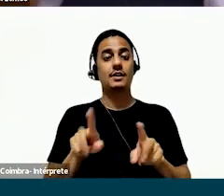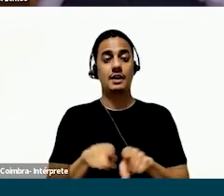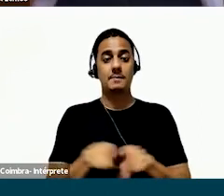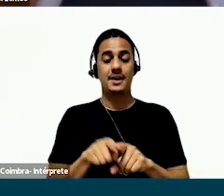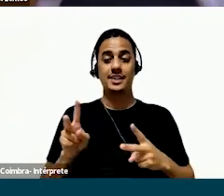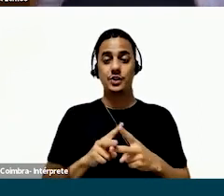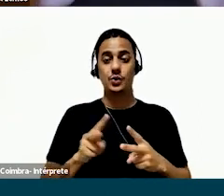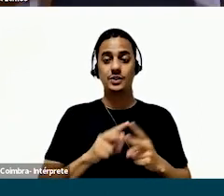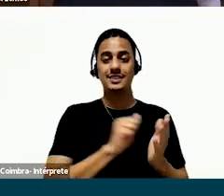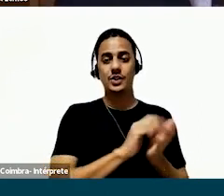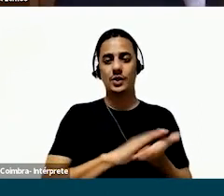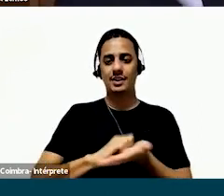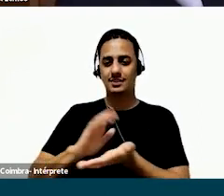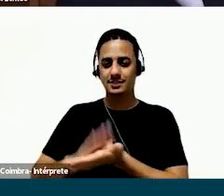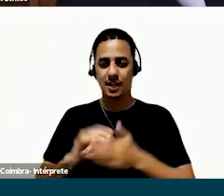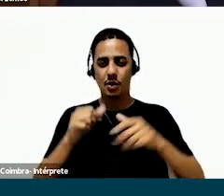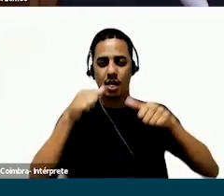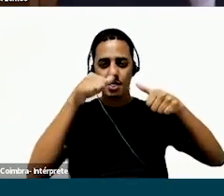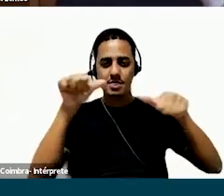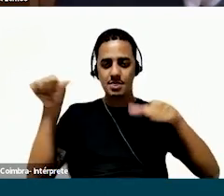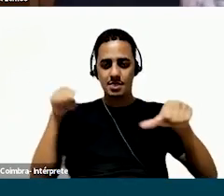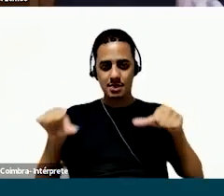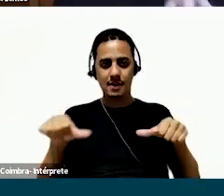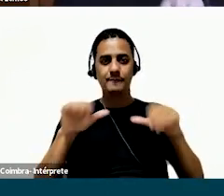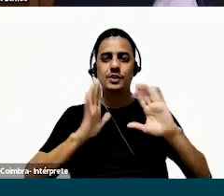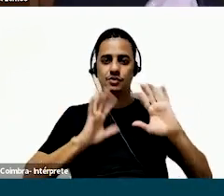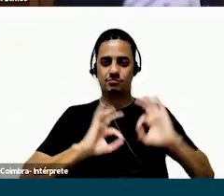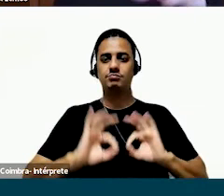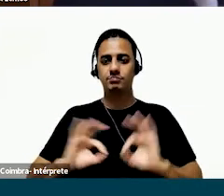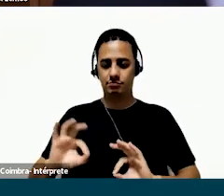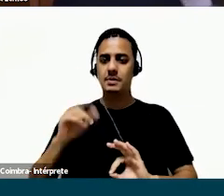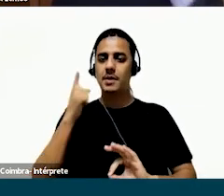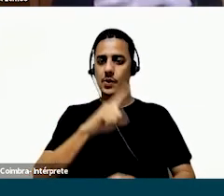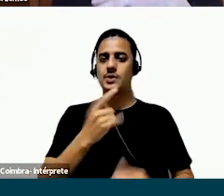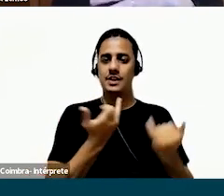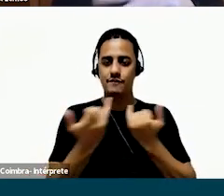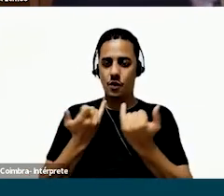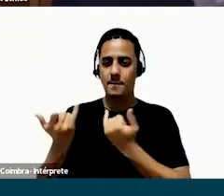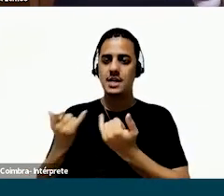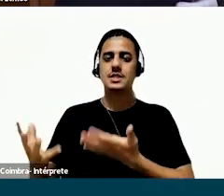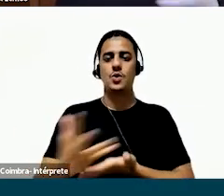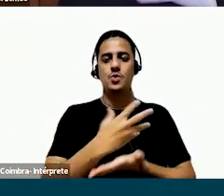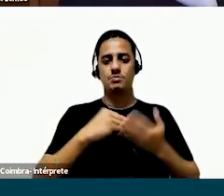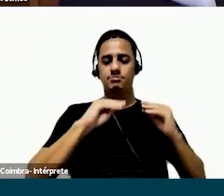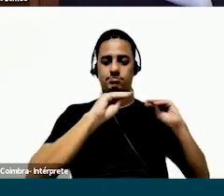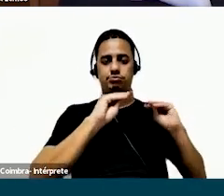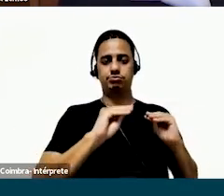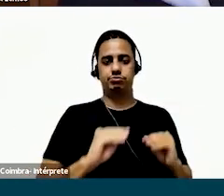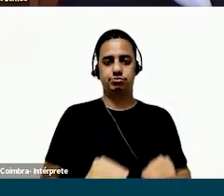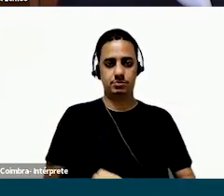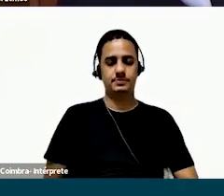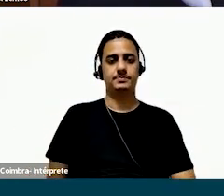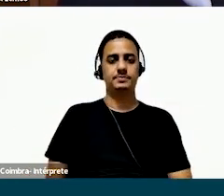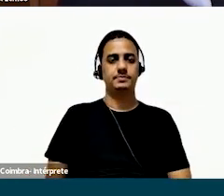organização, duas organizações de anotações em formato de post-it, já estruturado pelo time para captar as informações que as